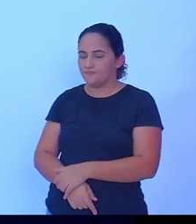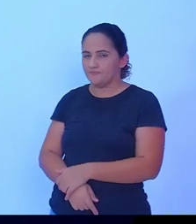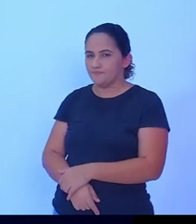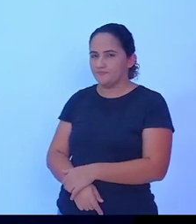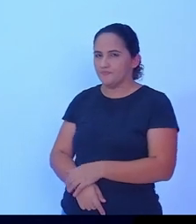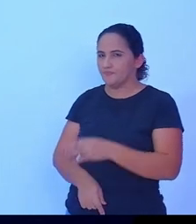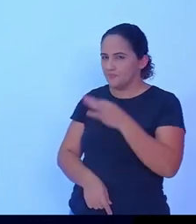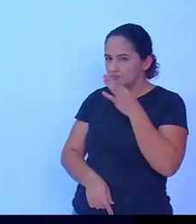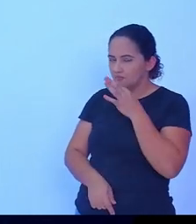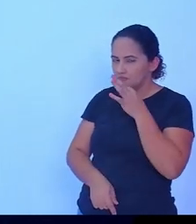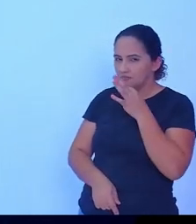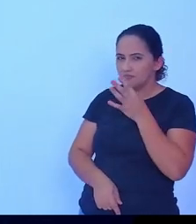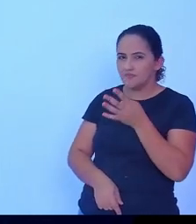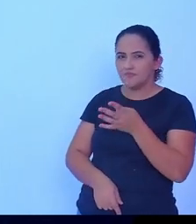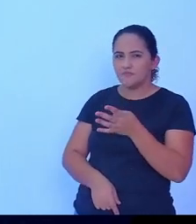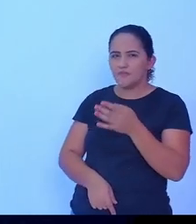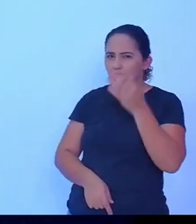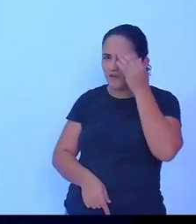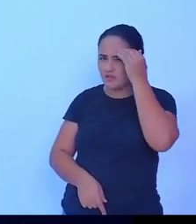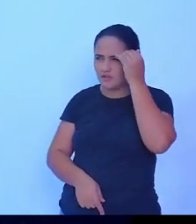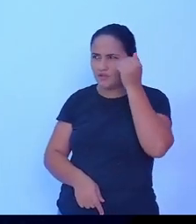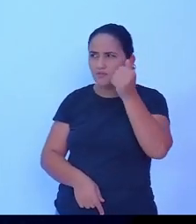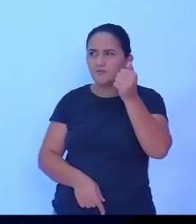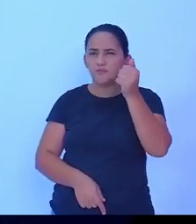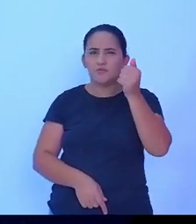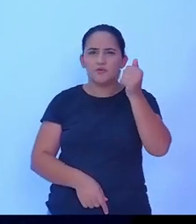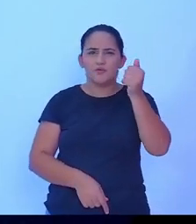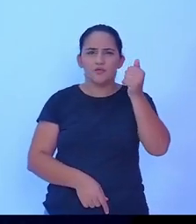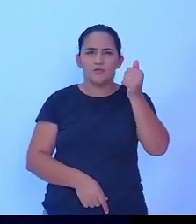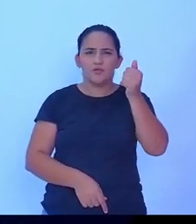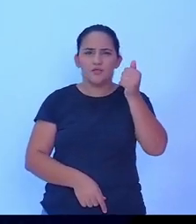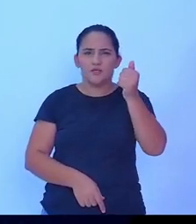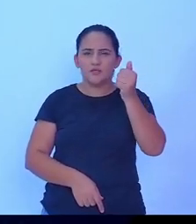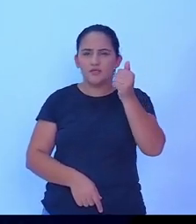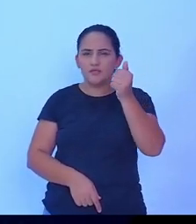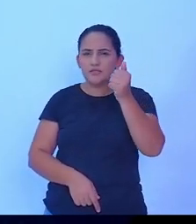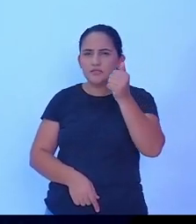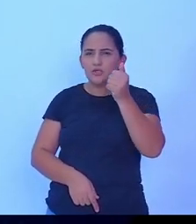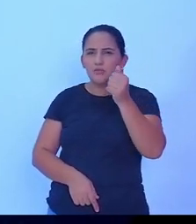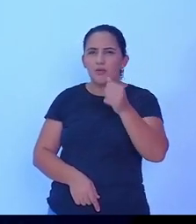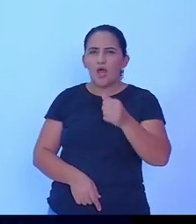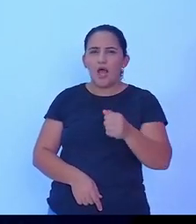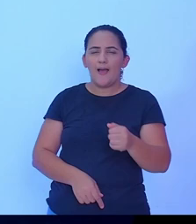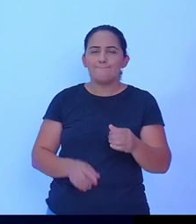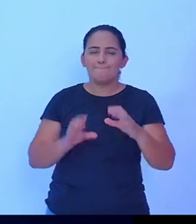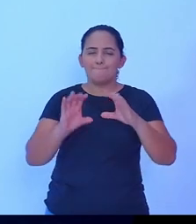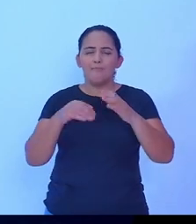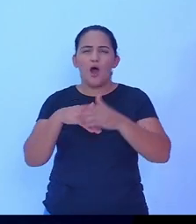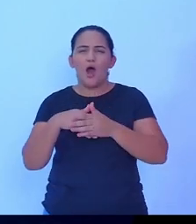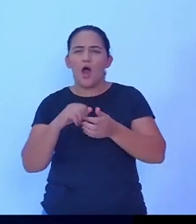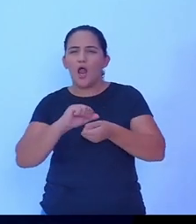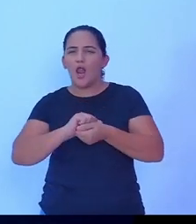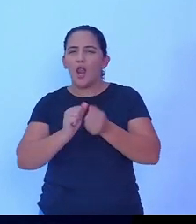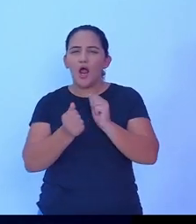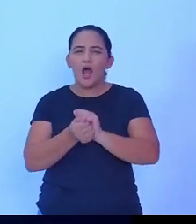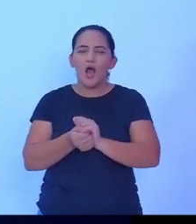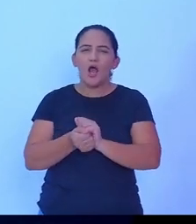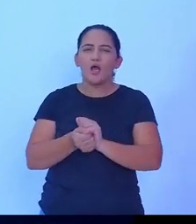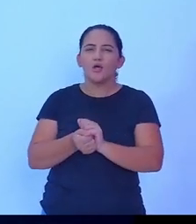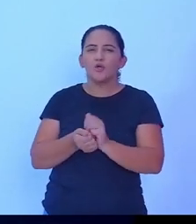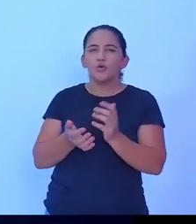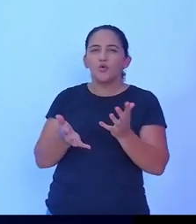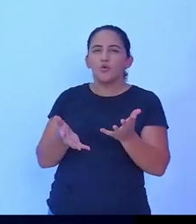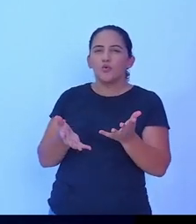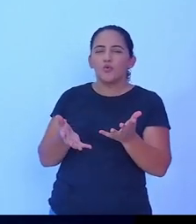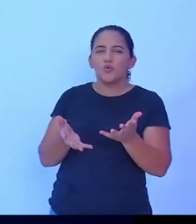eu quero saber de você sobre o esporte e lazer, se você foi eleito.